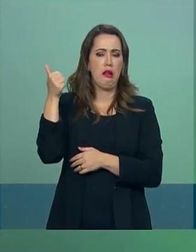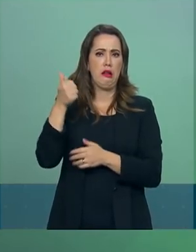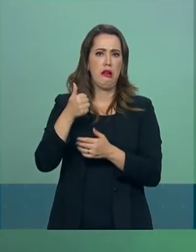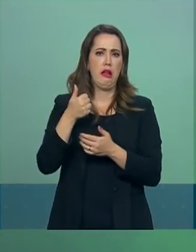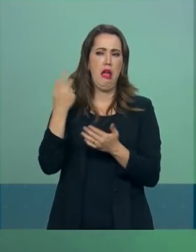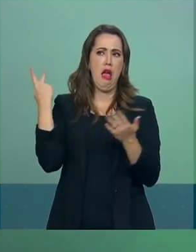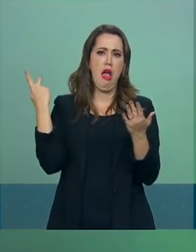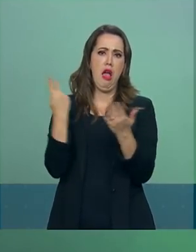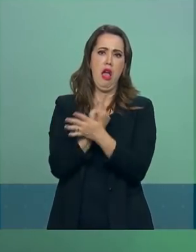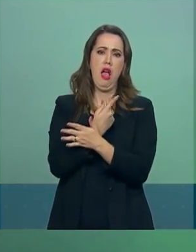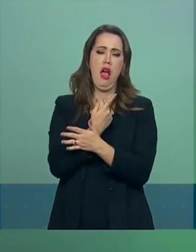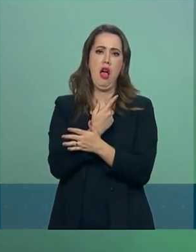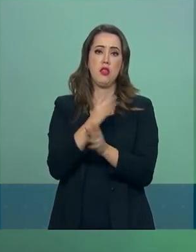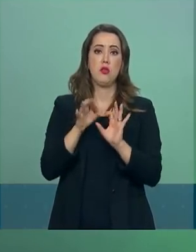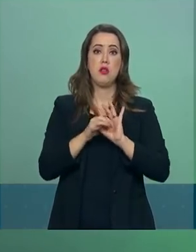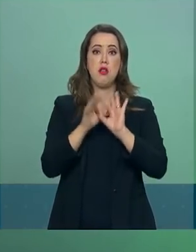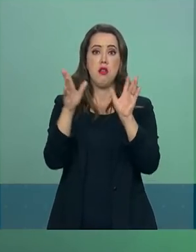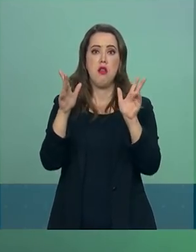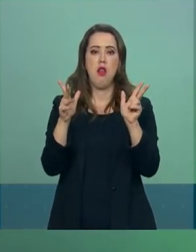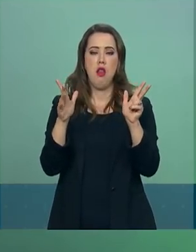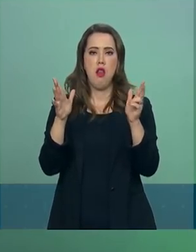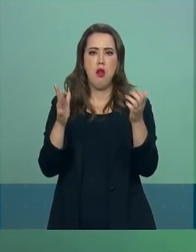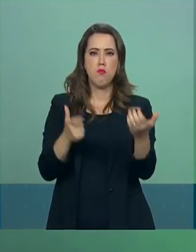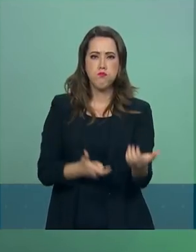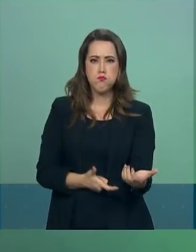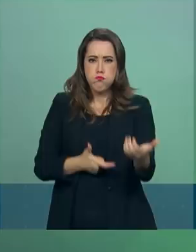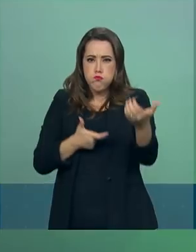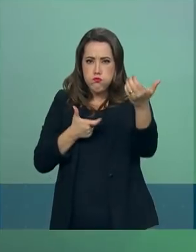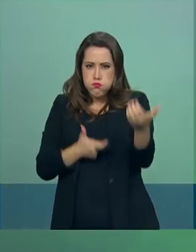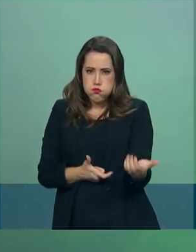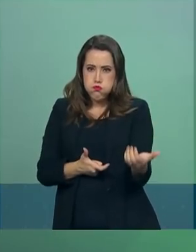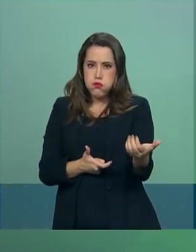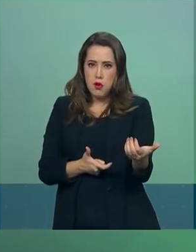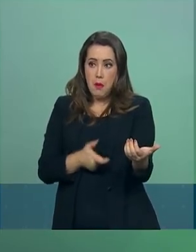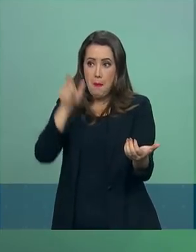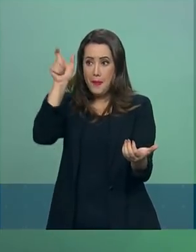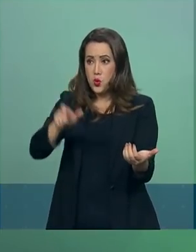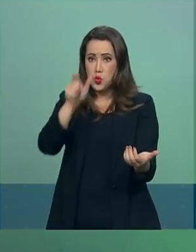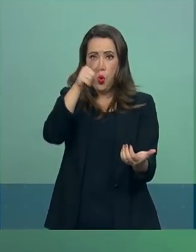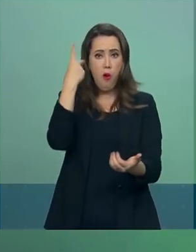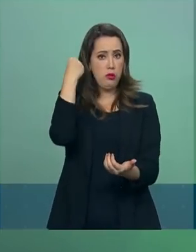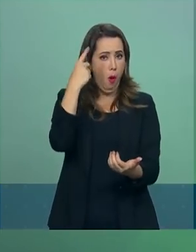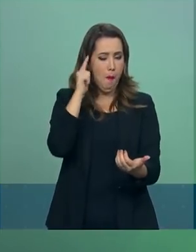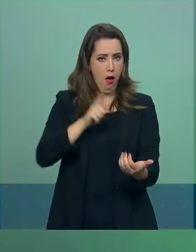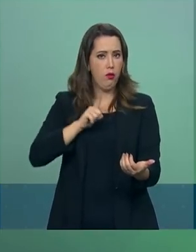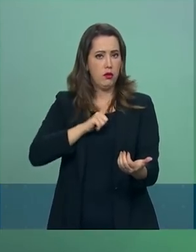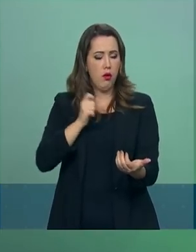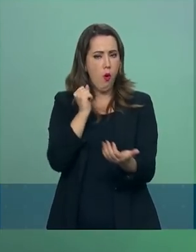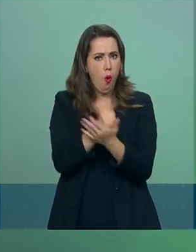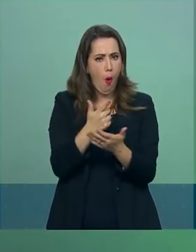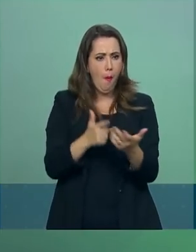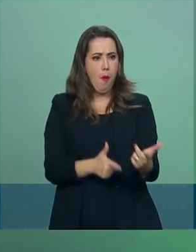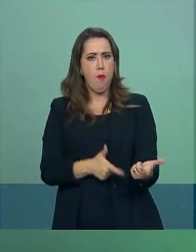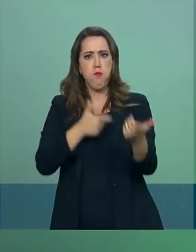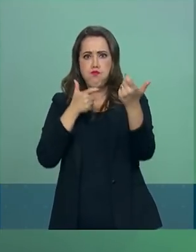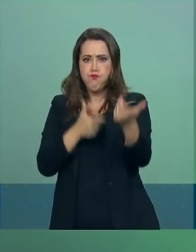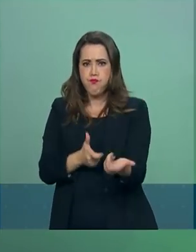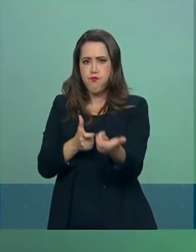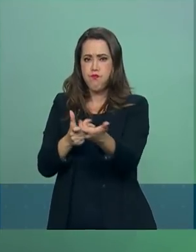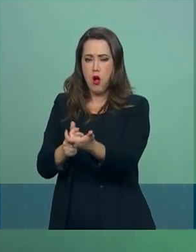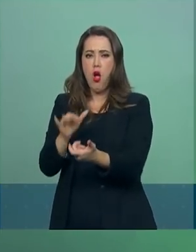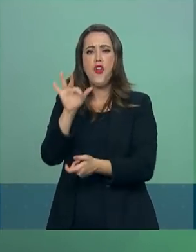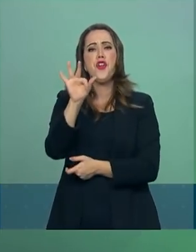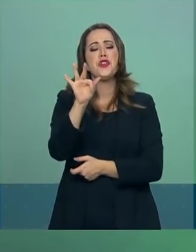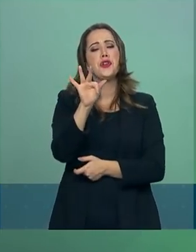liberação de fuzil nesse decreto para o cidadão comum. Existe a possibilidade,